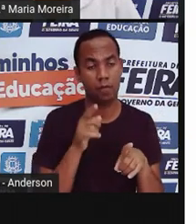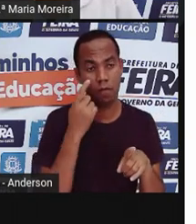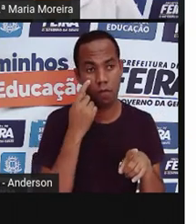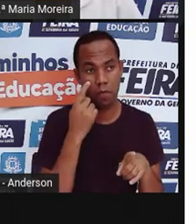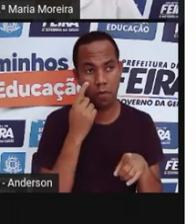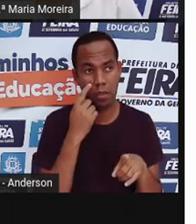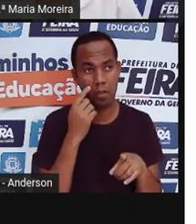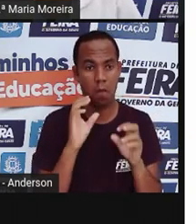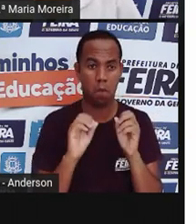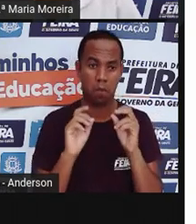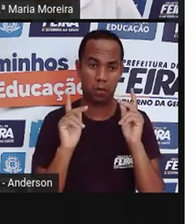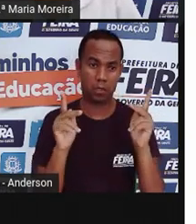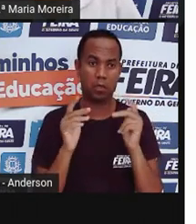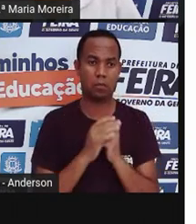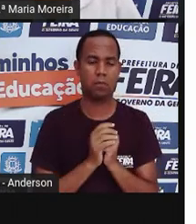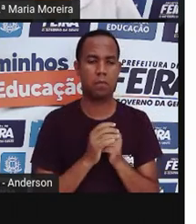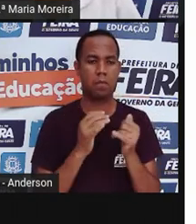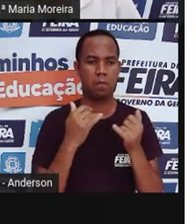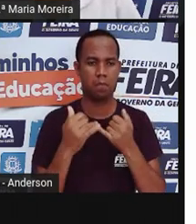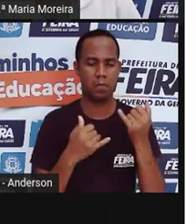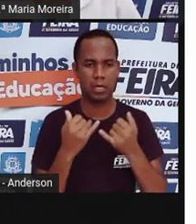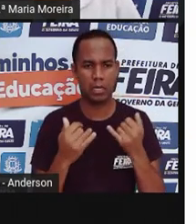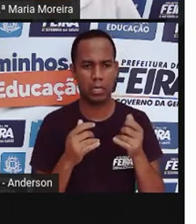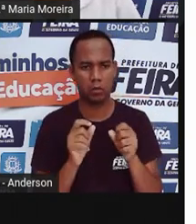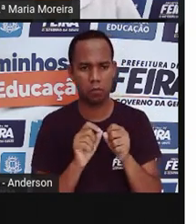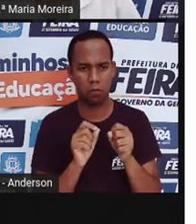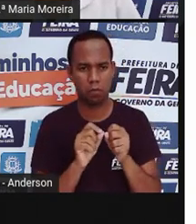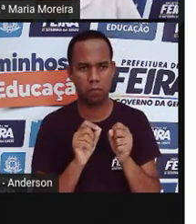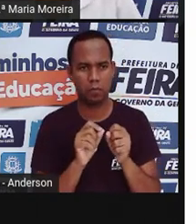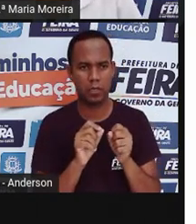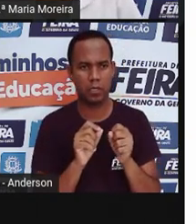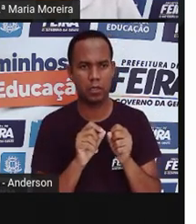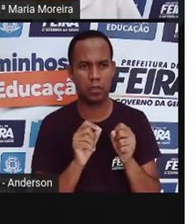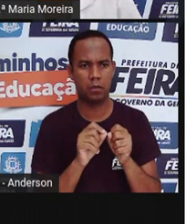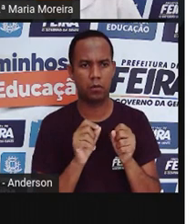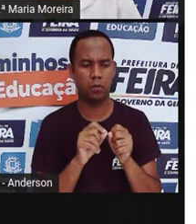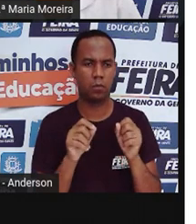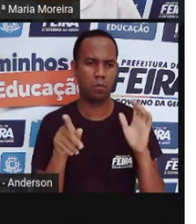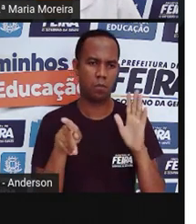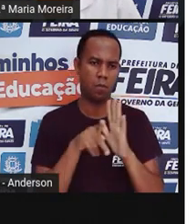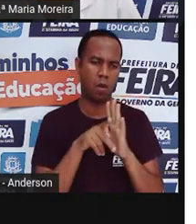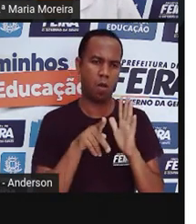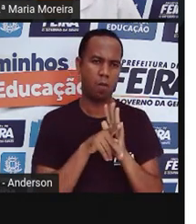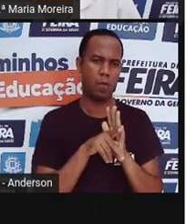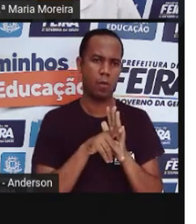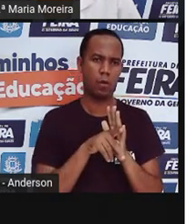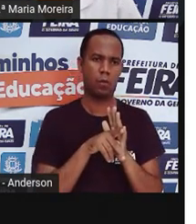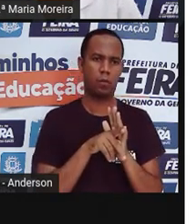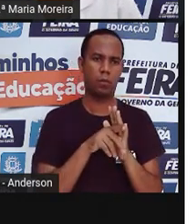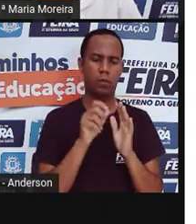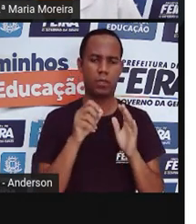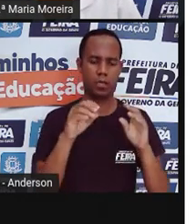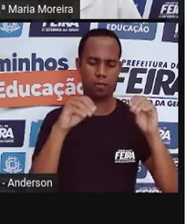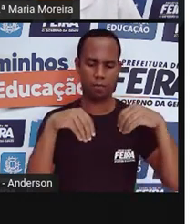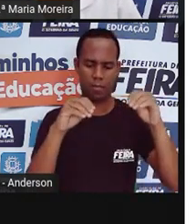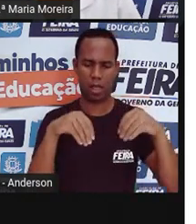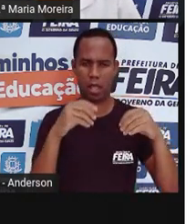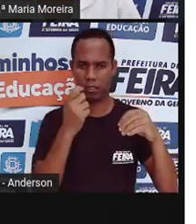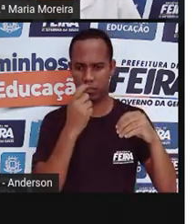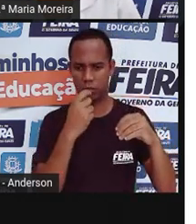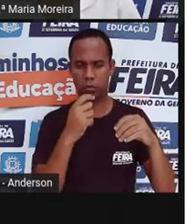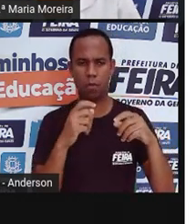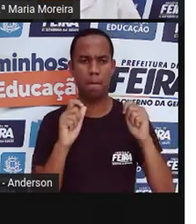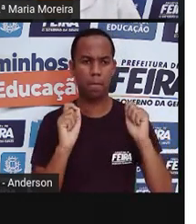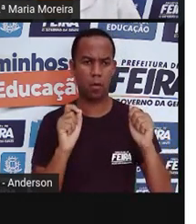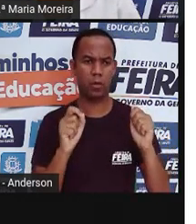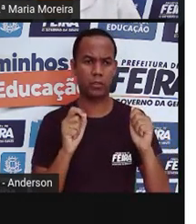falou. Brinquedos feitos inteiramente feitos inteiramente de plástico podem ser o quê? Lavados, o